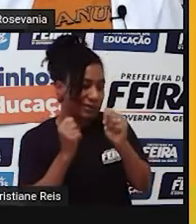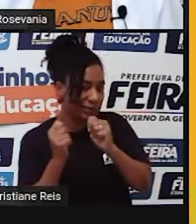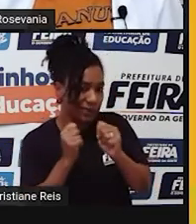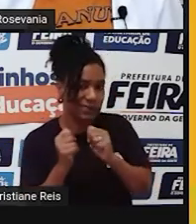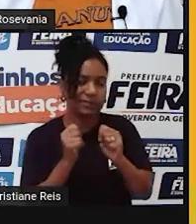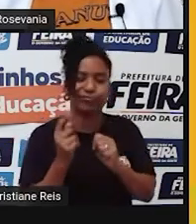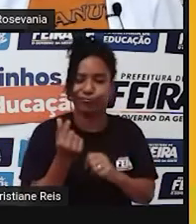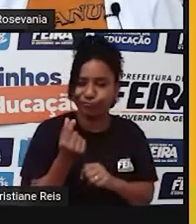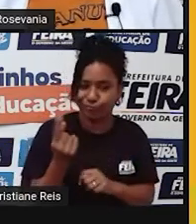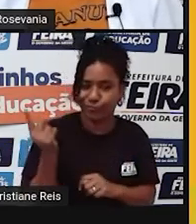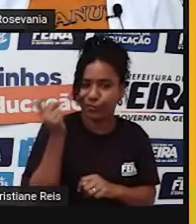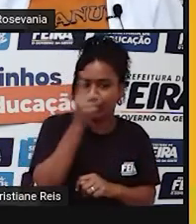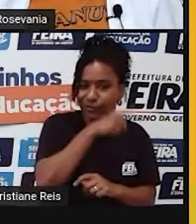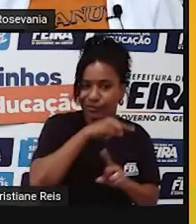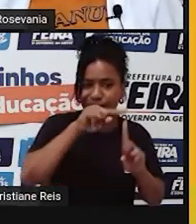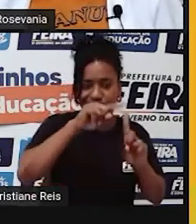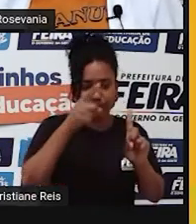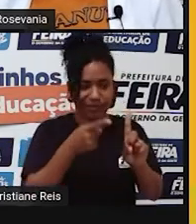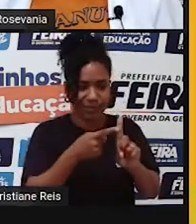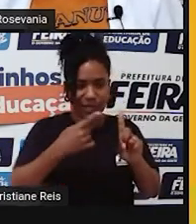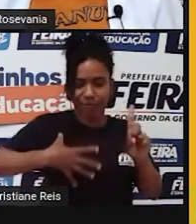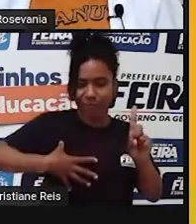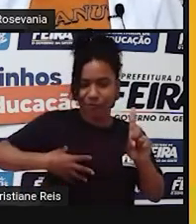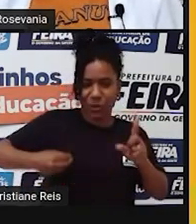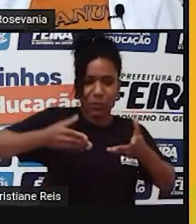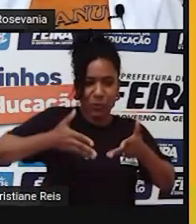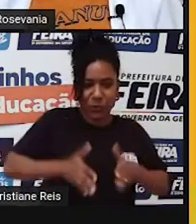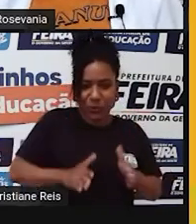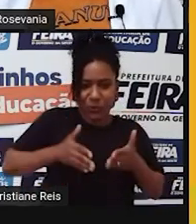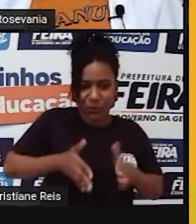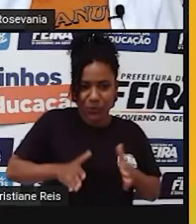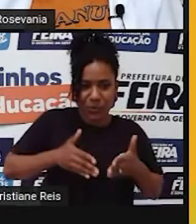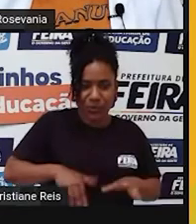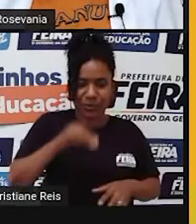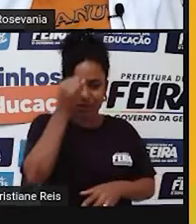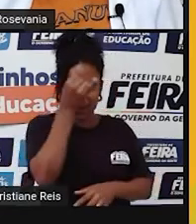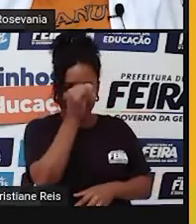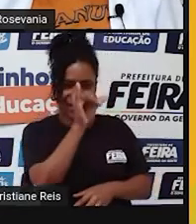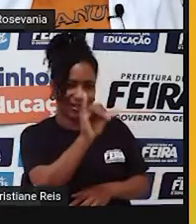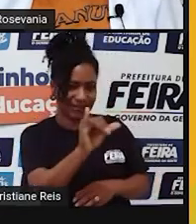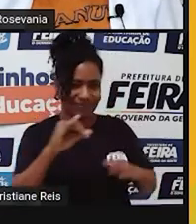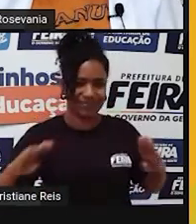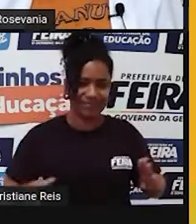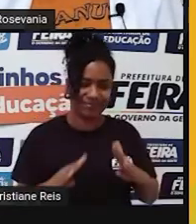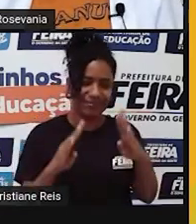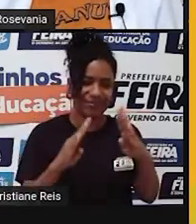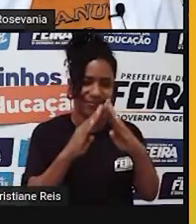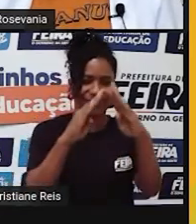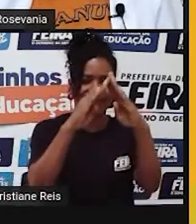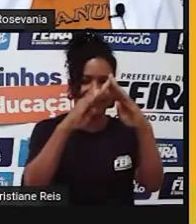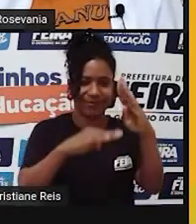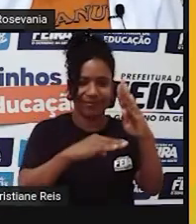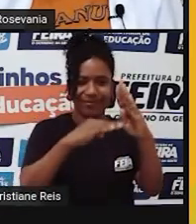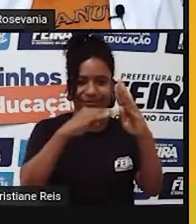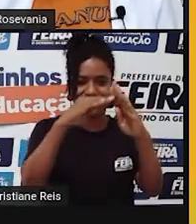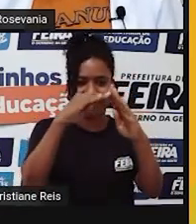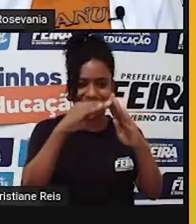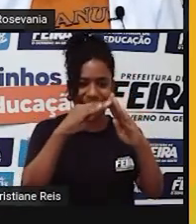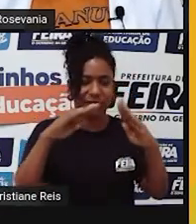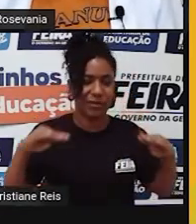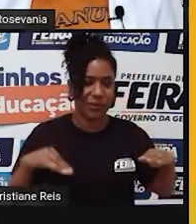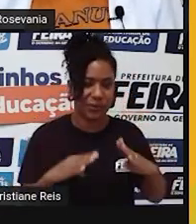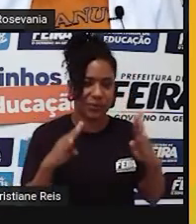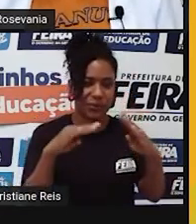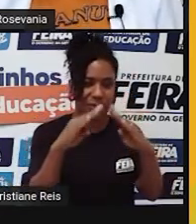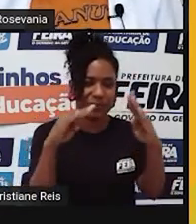mulheres começaram a ter um número menor de filhos. Então, essa pirâmide, ela começou já a fechar também,